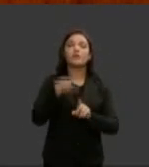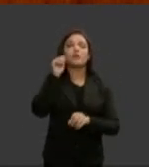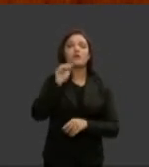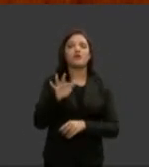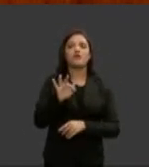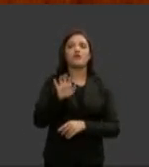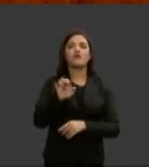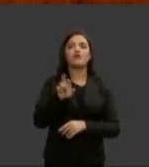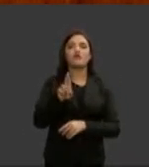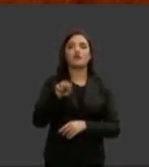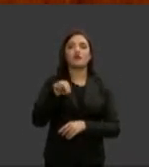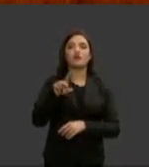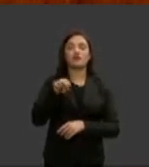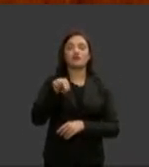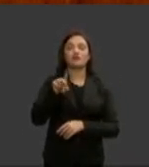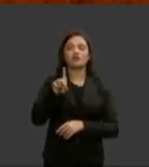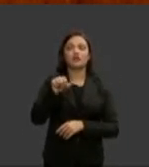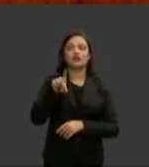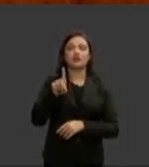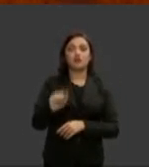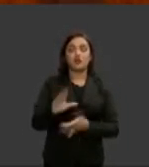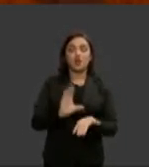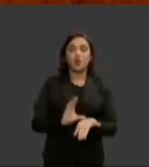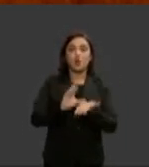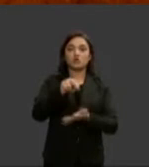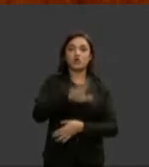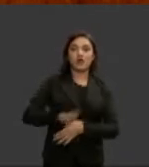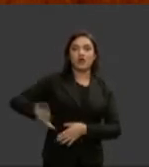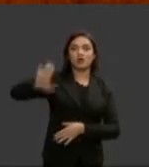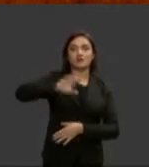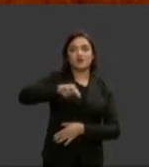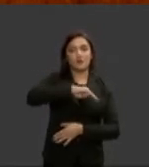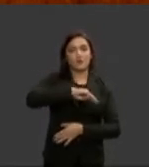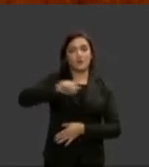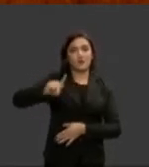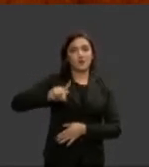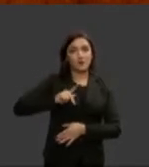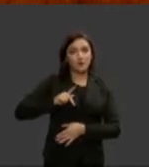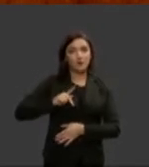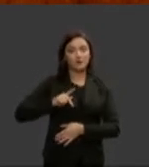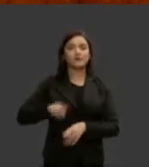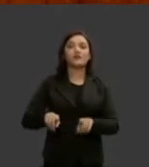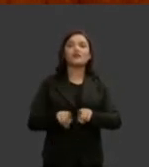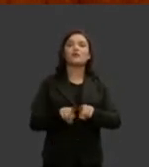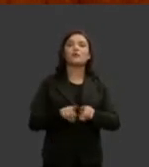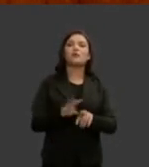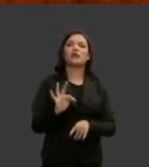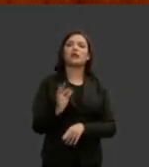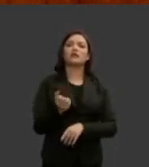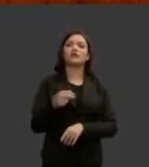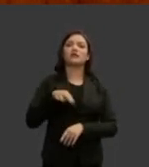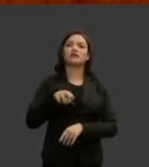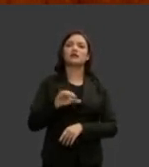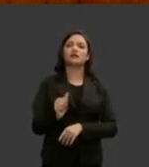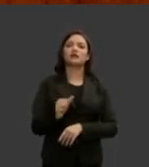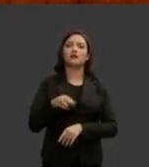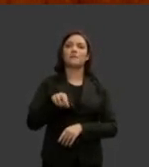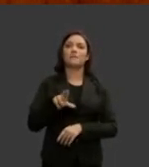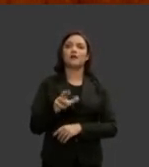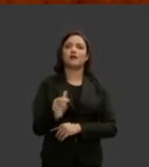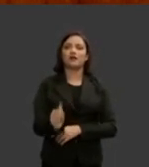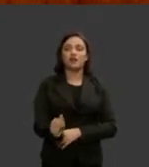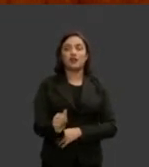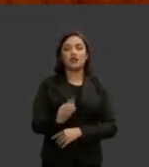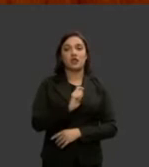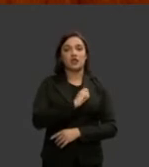Santos que é conselheira do Conselho Nacional do Ministério Público a doutora Tânia Maria Marcos Ferreira Fogaça que é